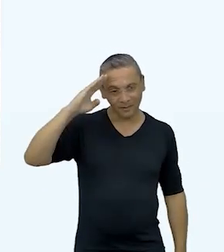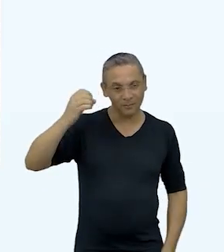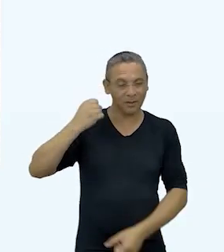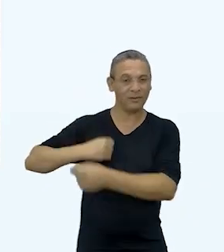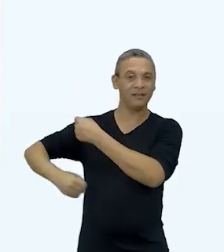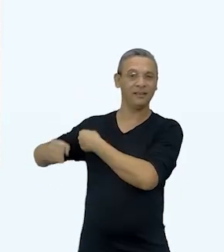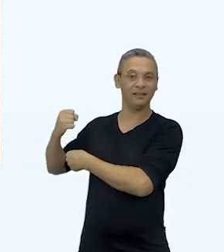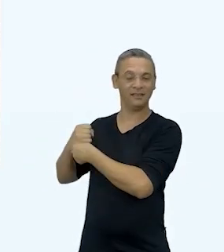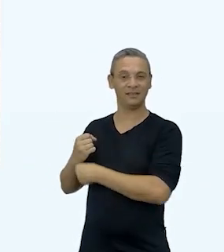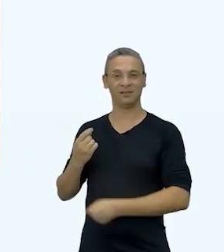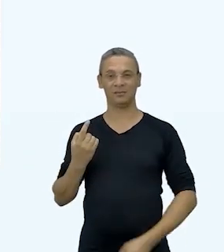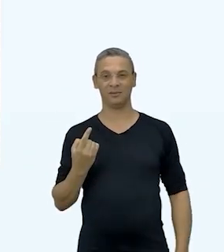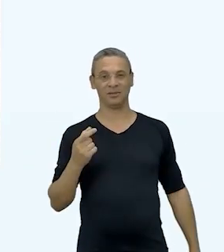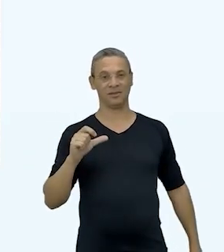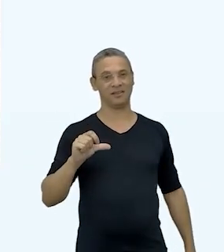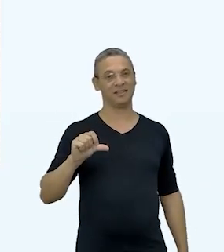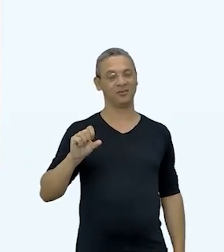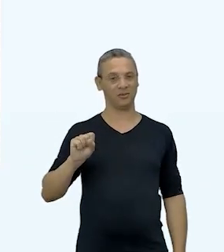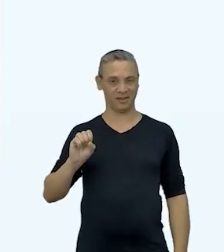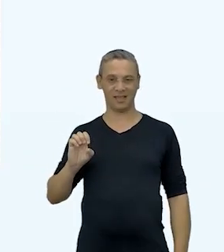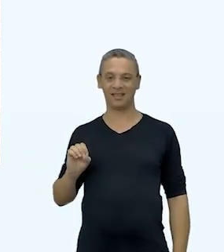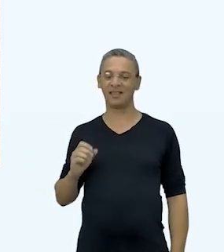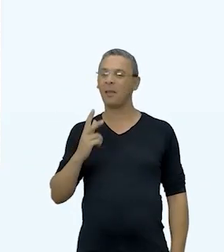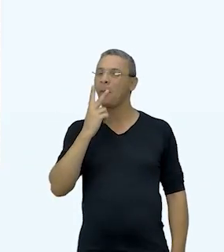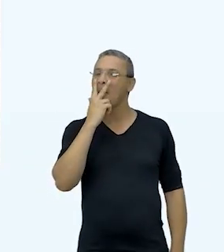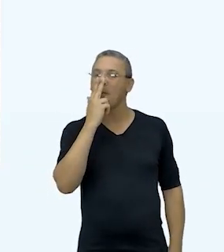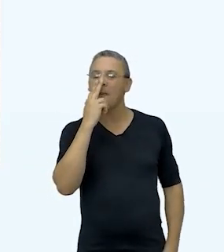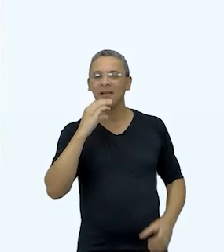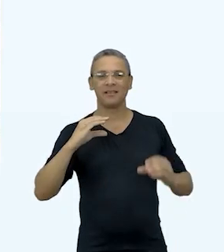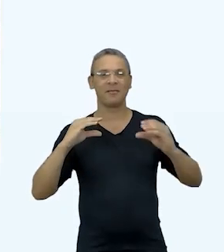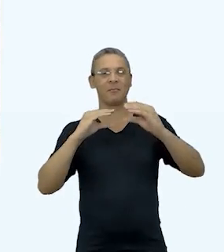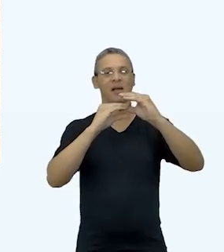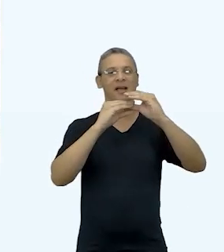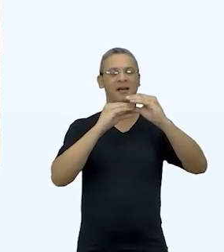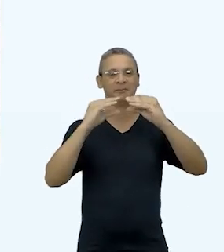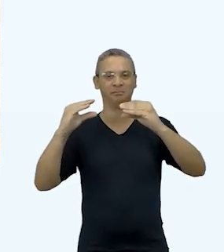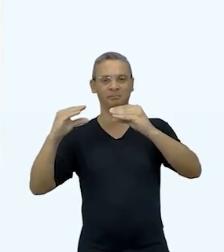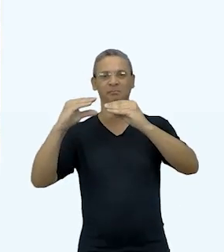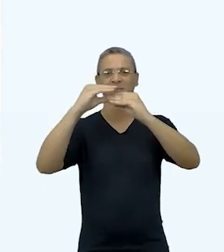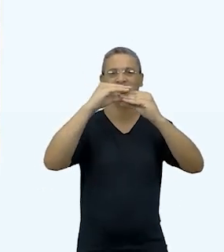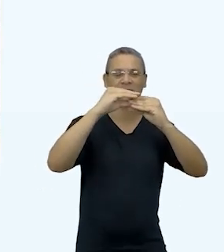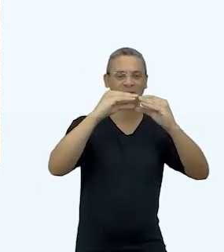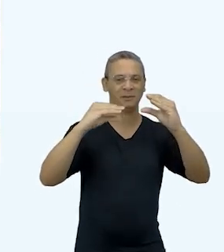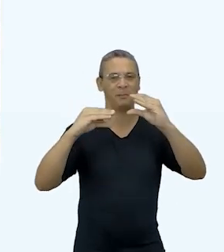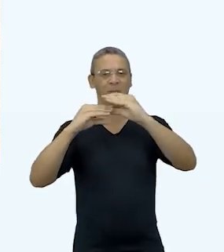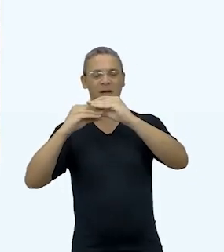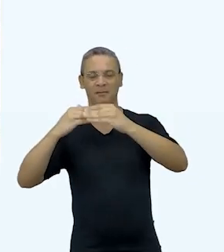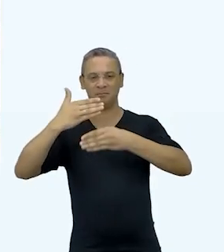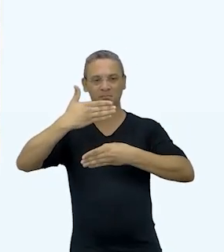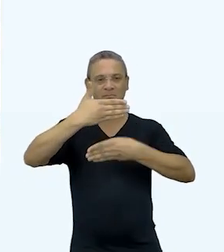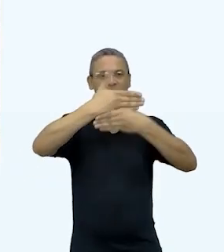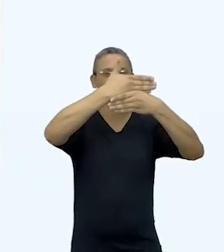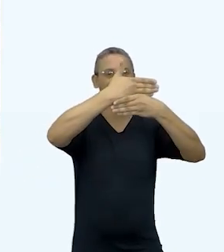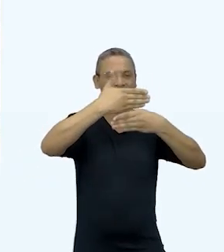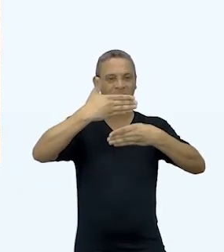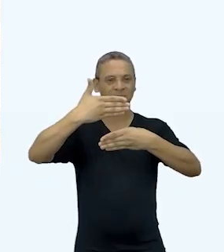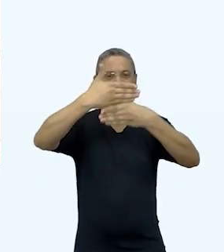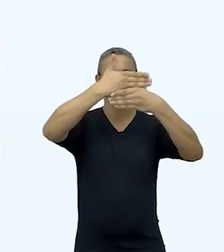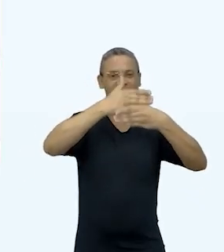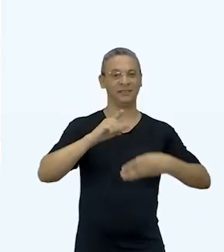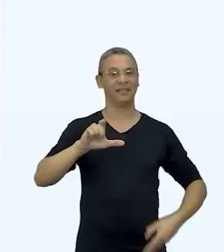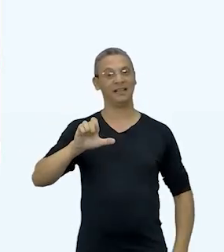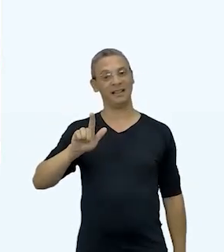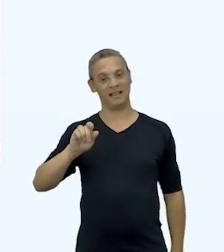de 1980. Parece o Lego, literalmente. Você vai montando a casa, pecinha por pecinha.